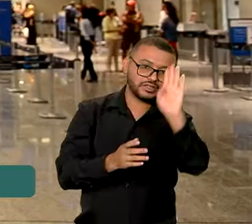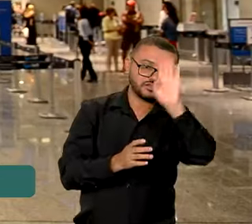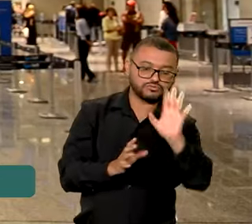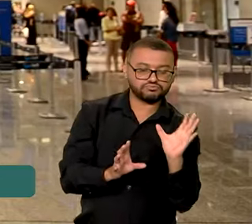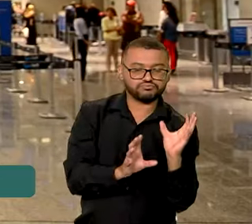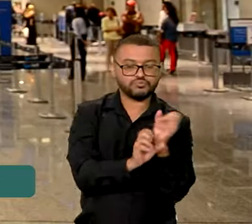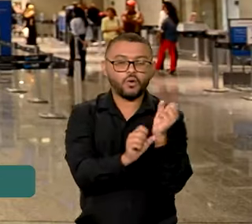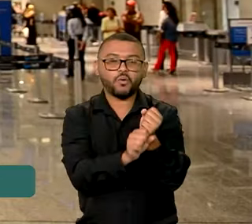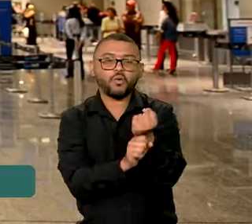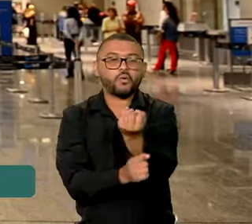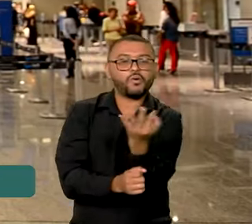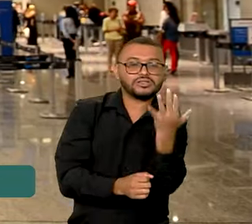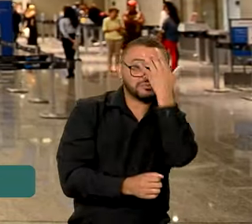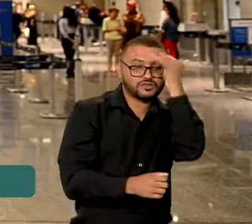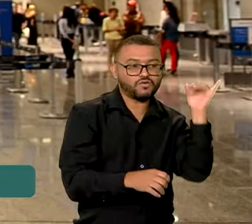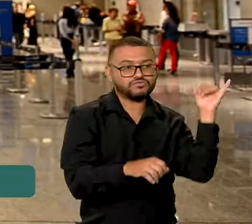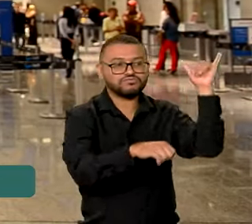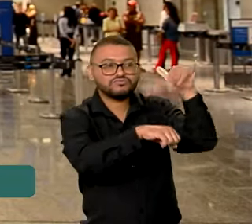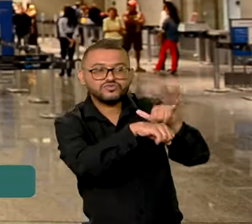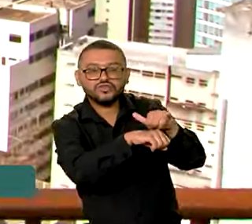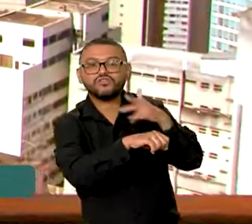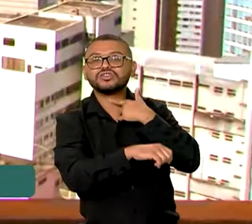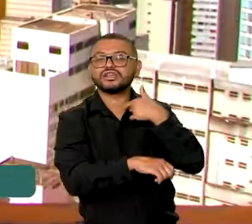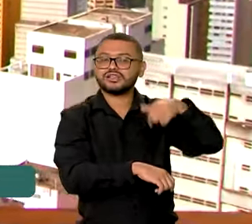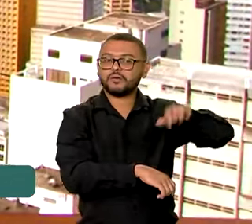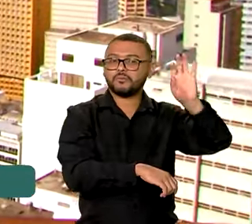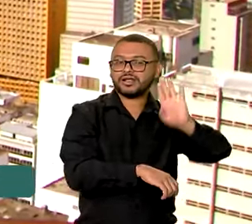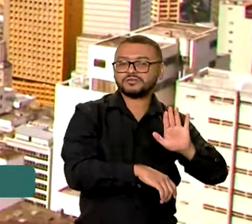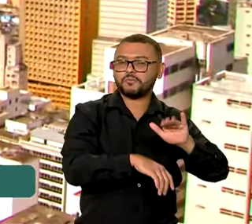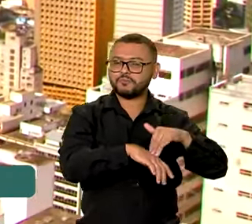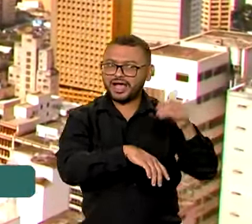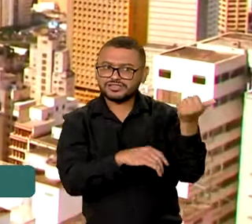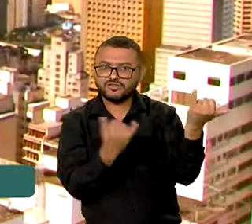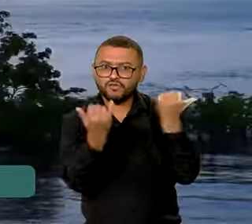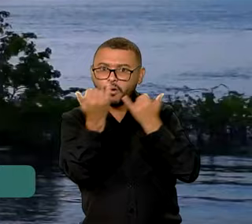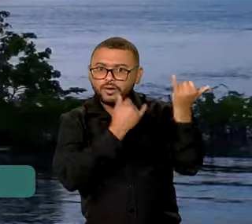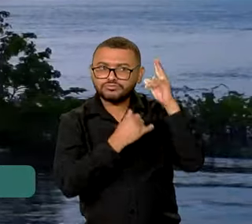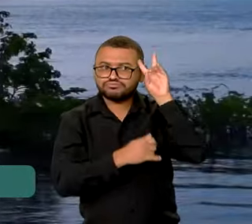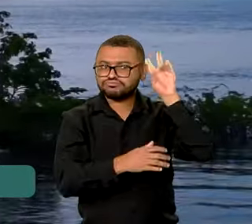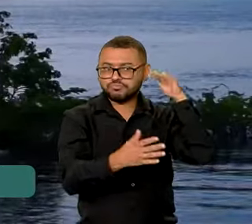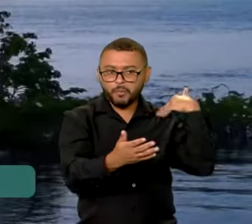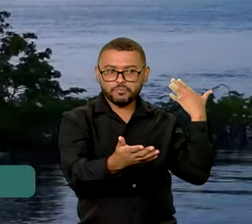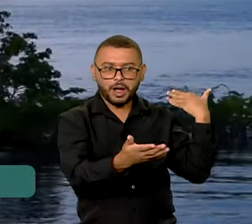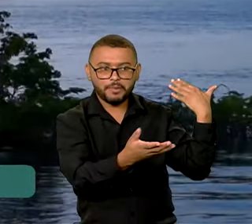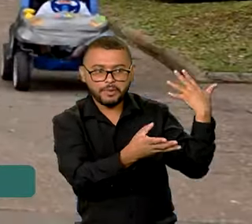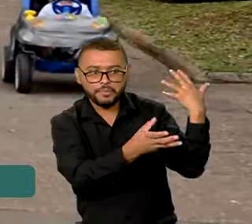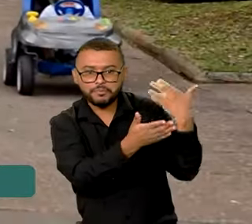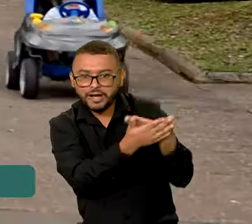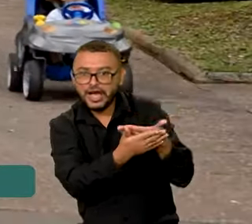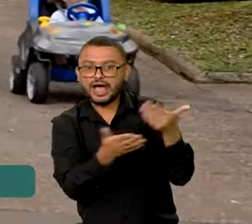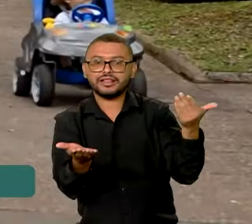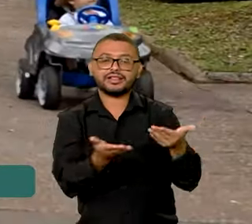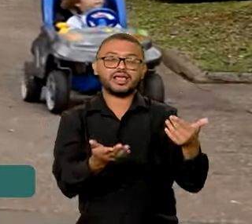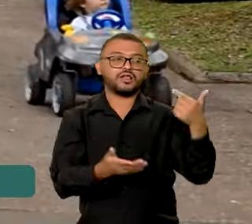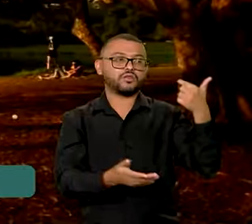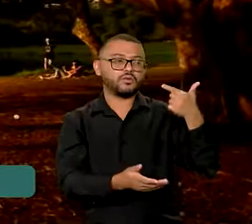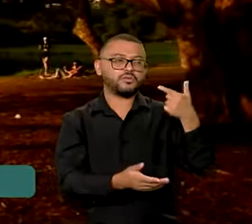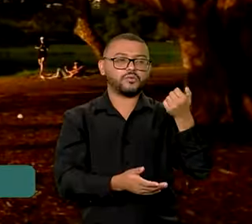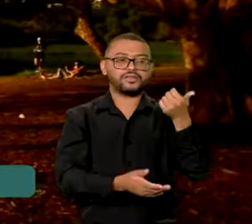total de embarques para destinos brasileiros superou os dados históricos registrados desde 2010,